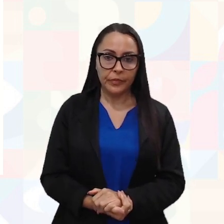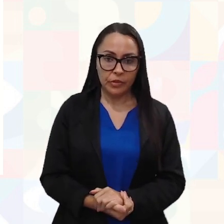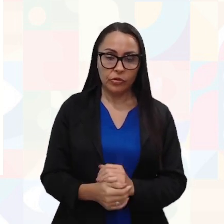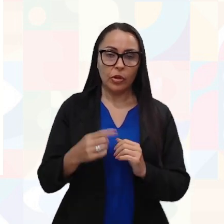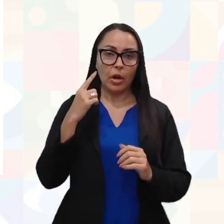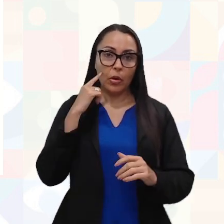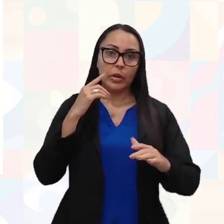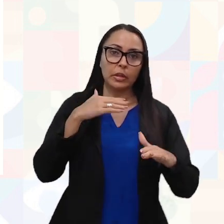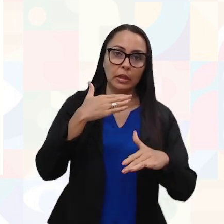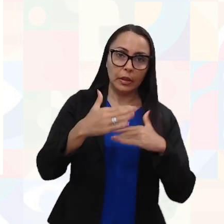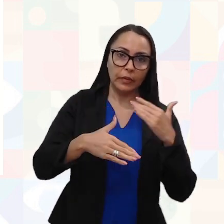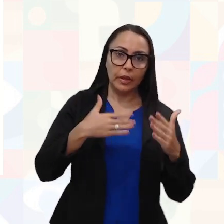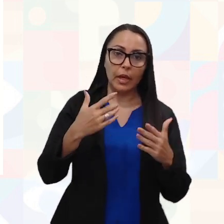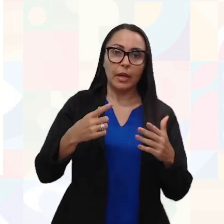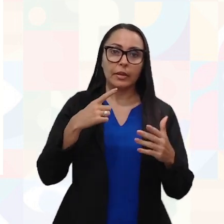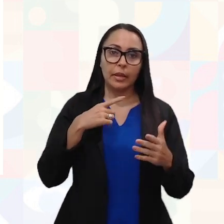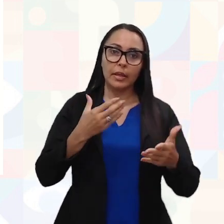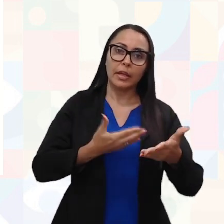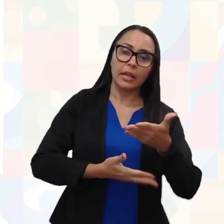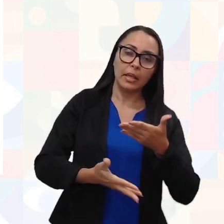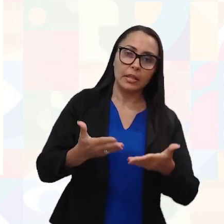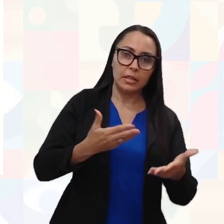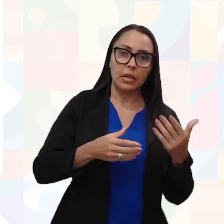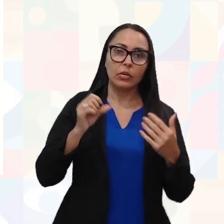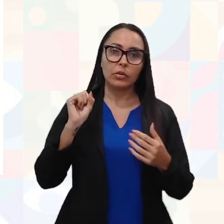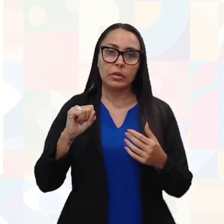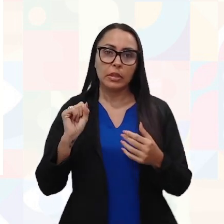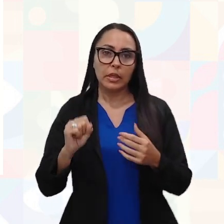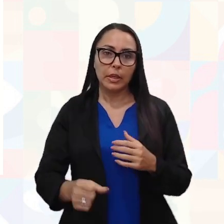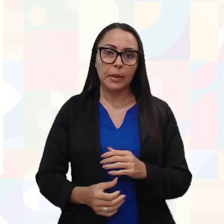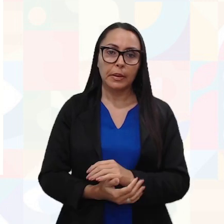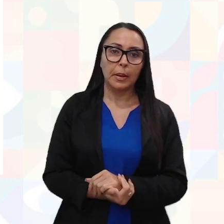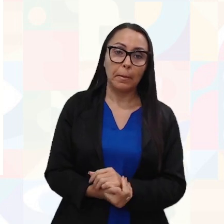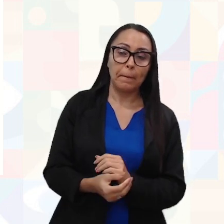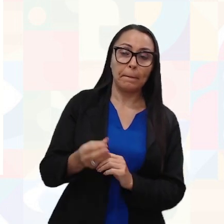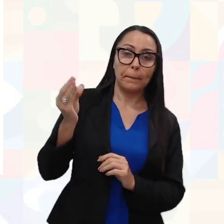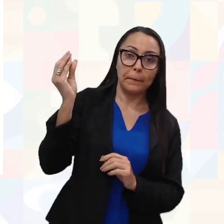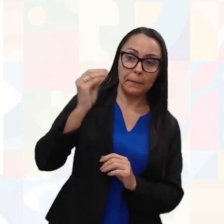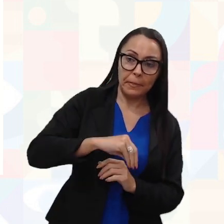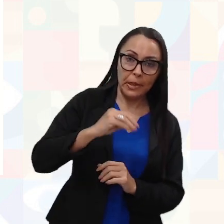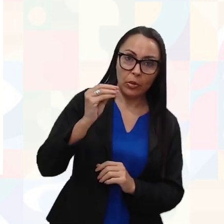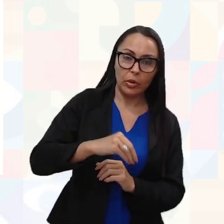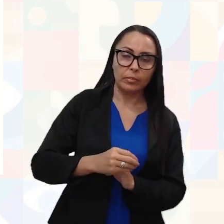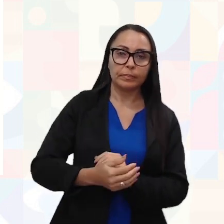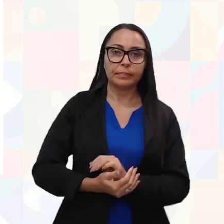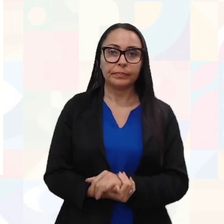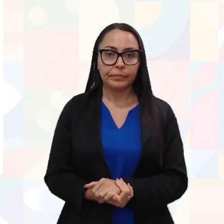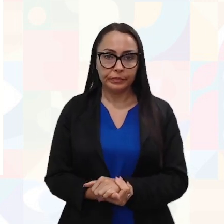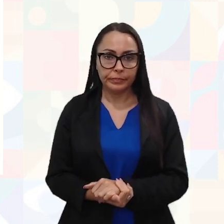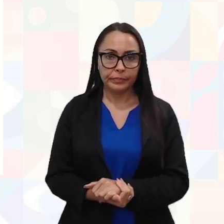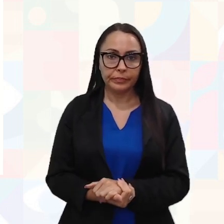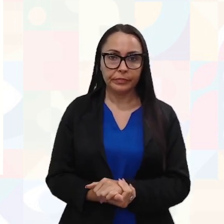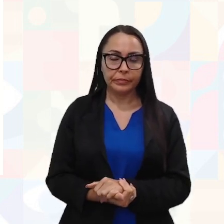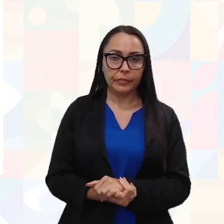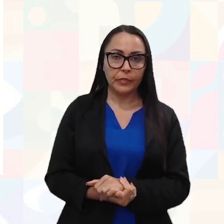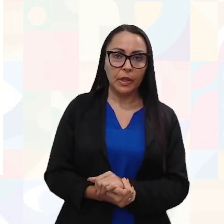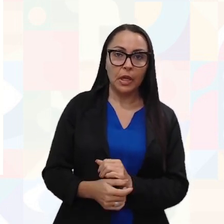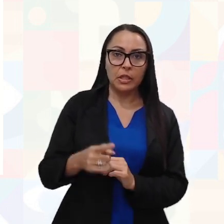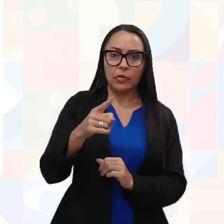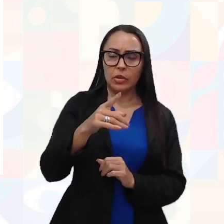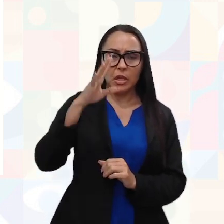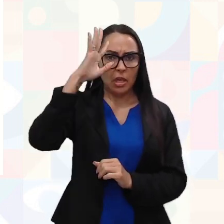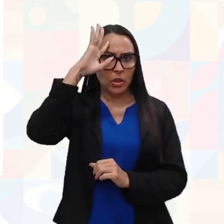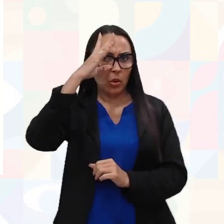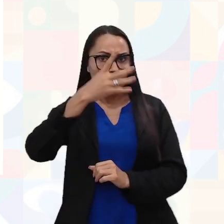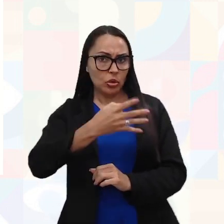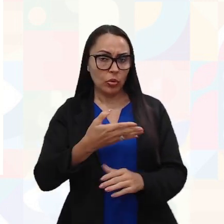ele está relacionado com a tendência dessa falha piorar com o passar do tempo. Ou seja, se você não resolver essa